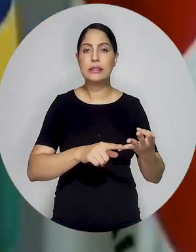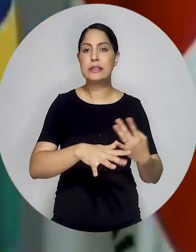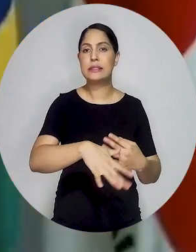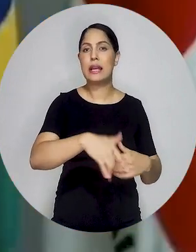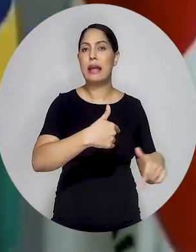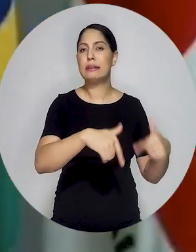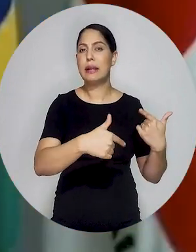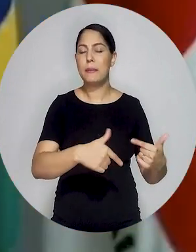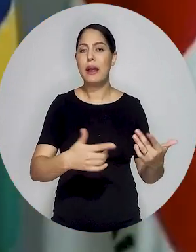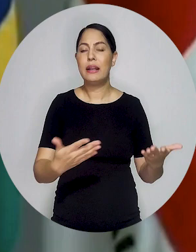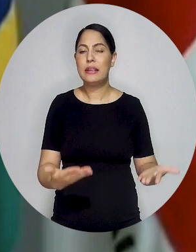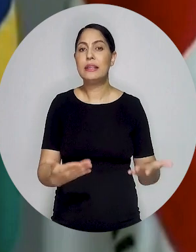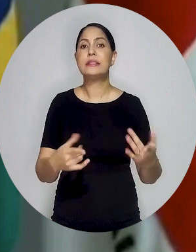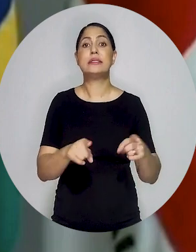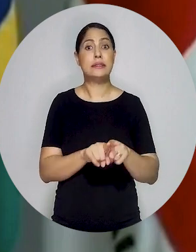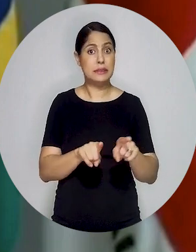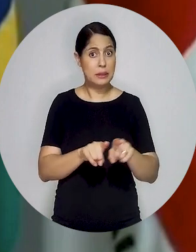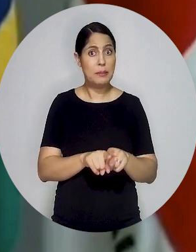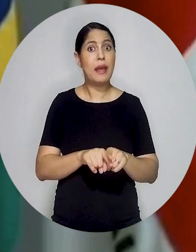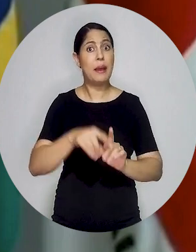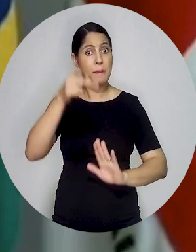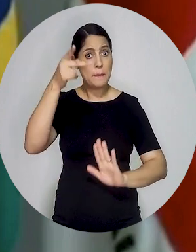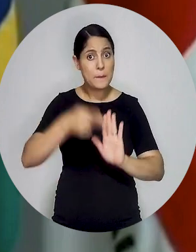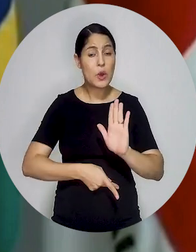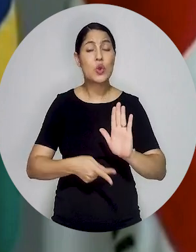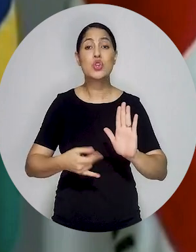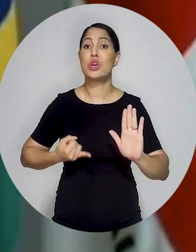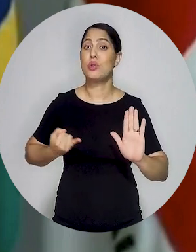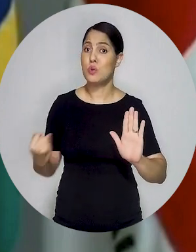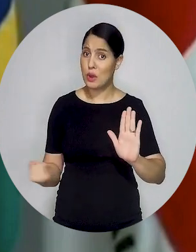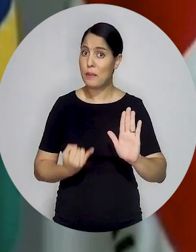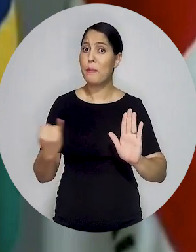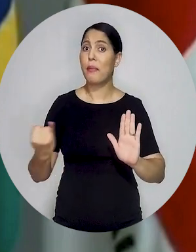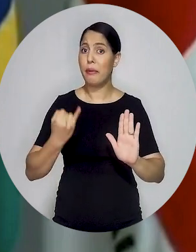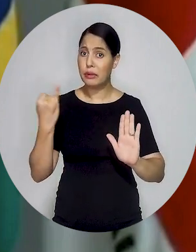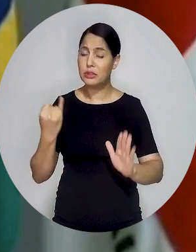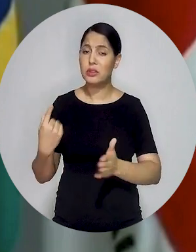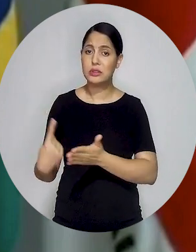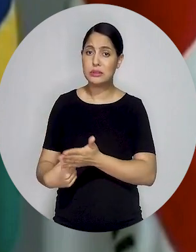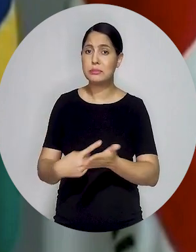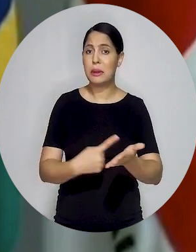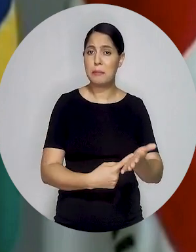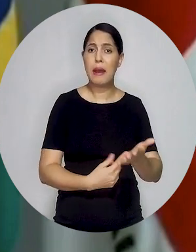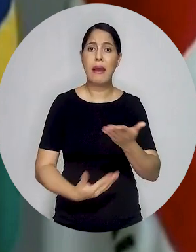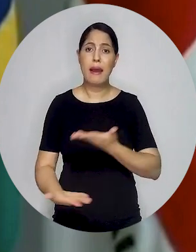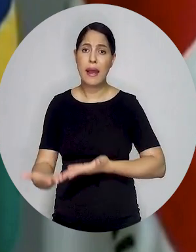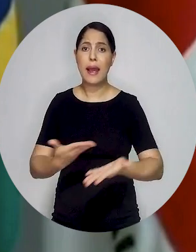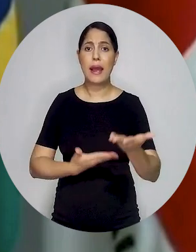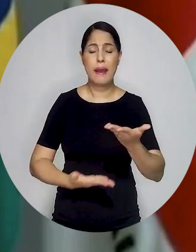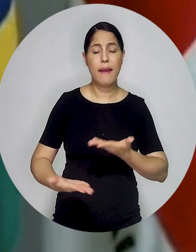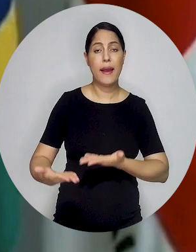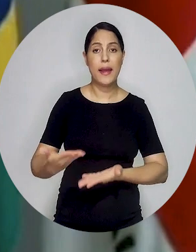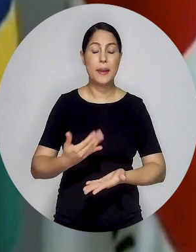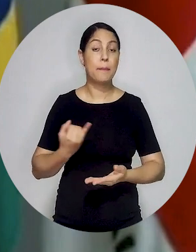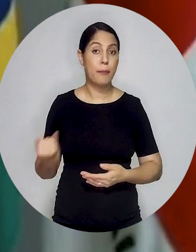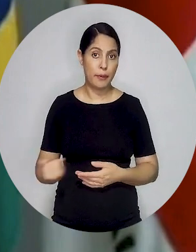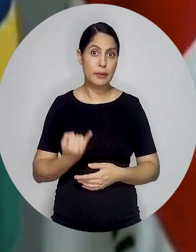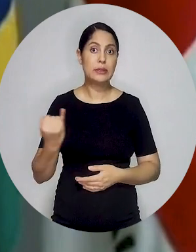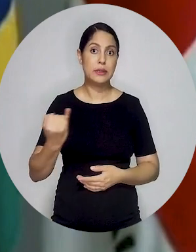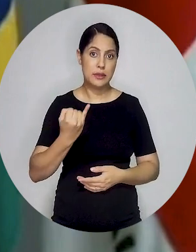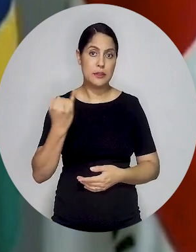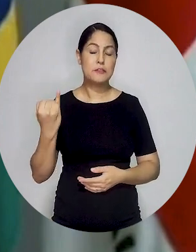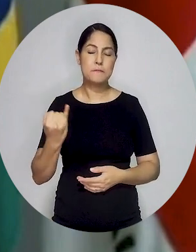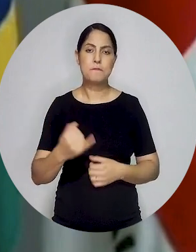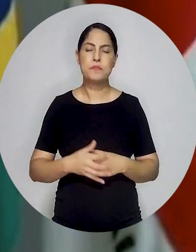Judiciário Trabalhista dá muita ênfase e é muito importante nesse projeto da conciliação. Então, assim, tudo que for possível,